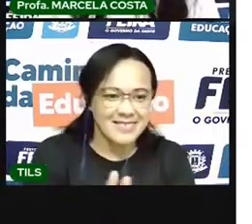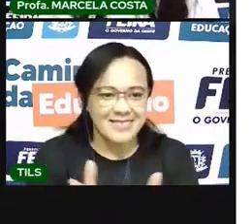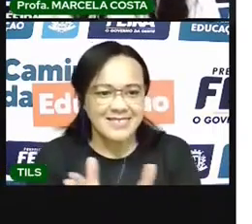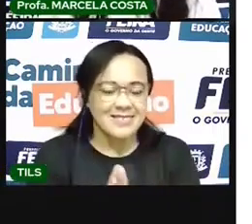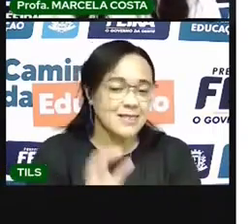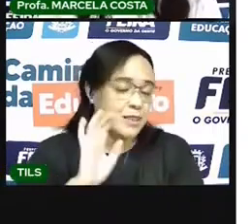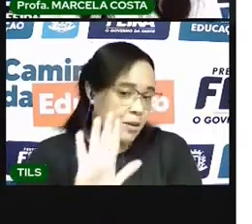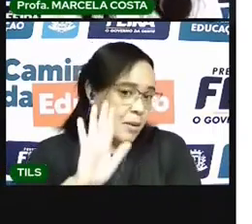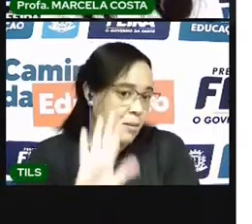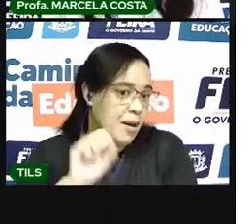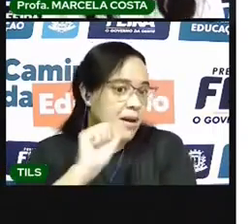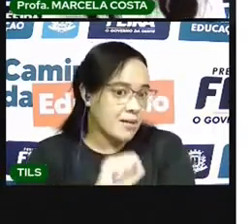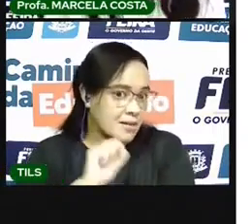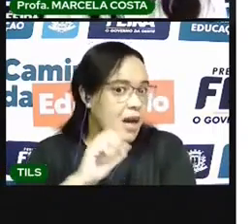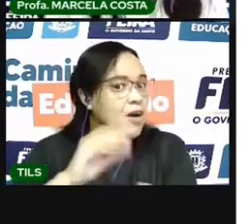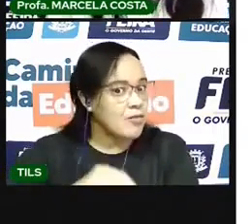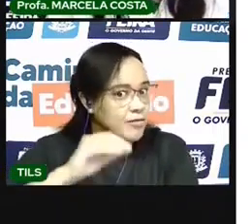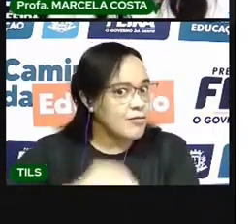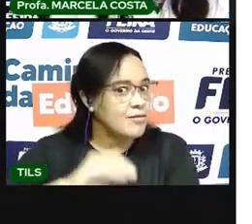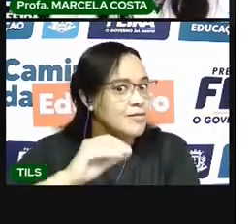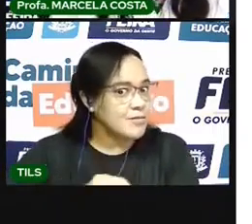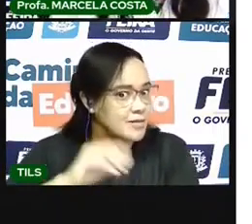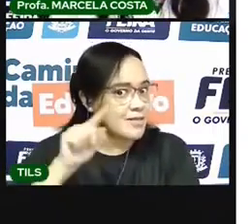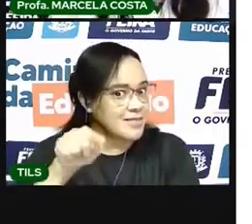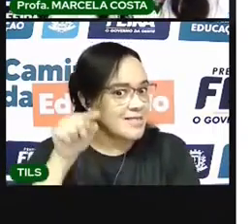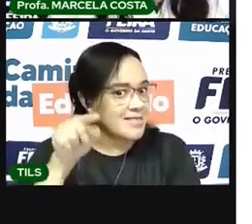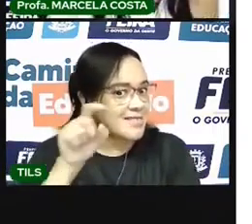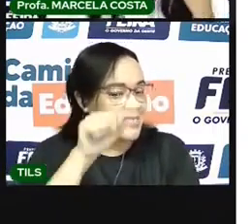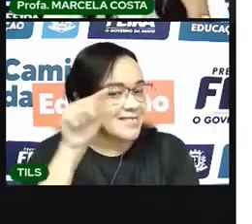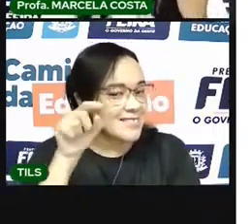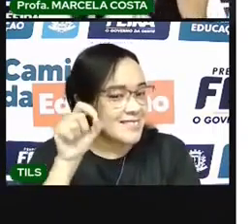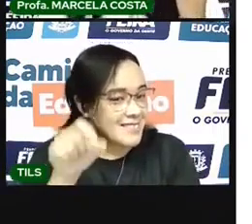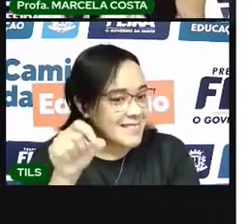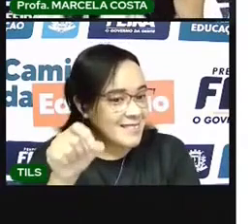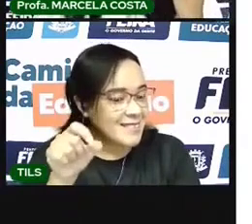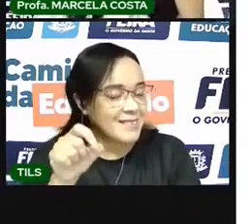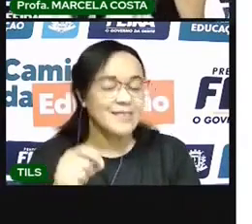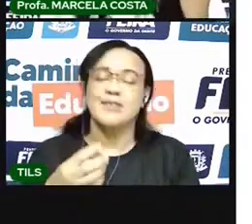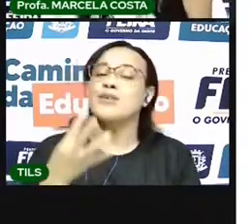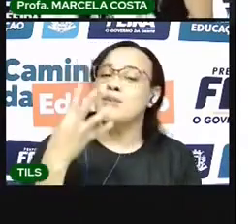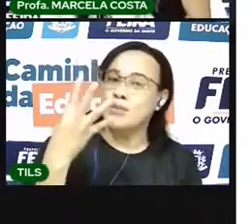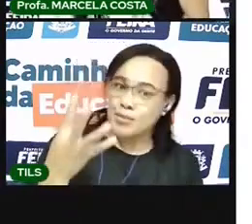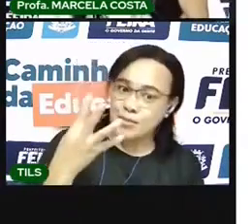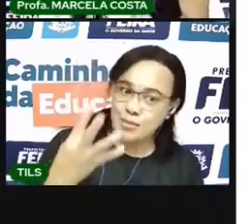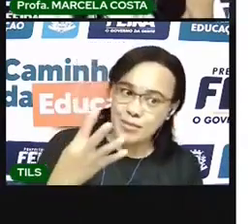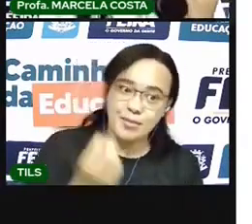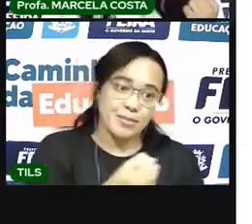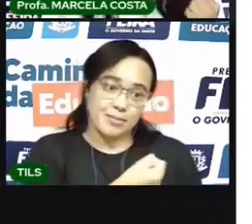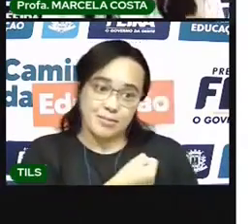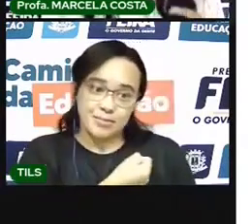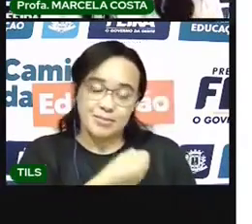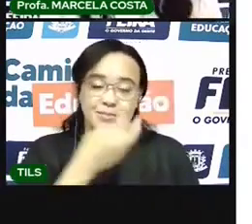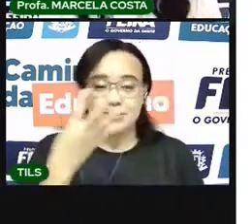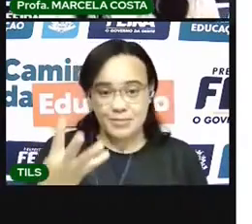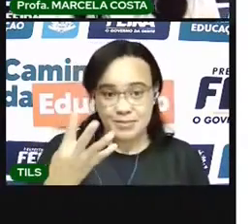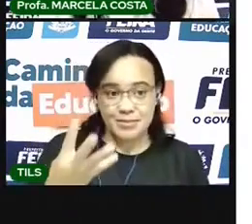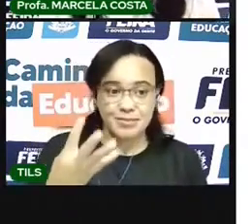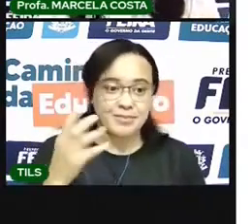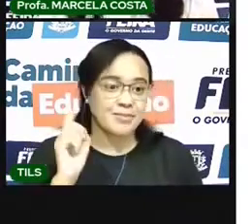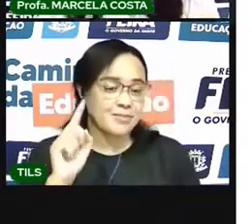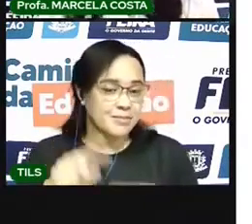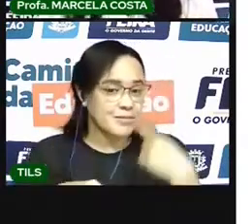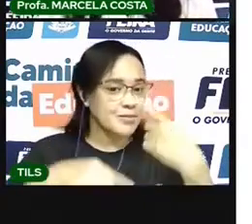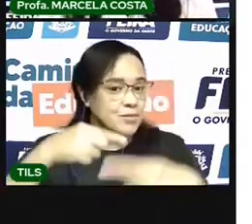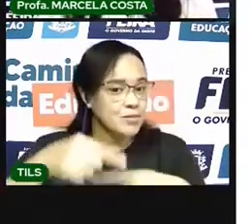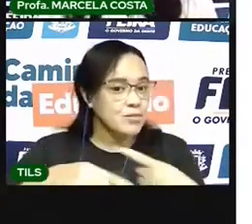peraí. Mas falta alguém aí. Número 4. Número 4. Ele vem